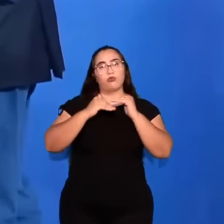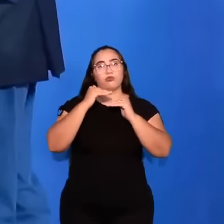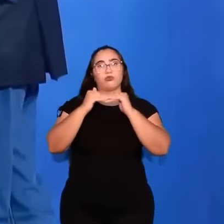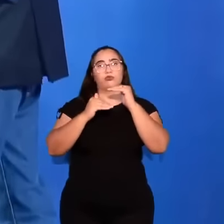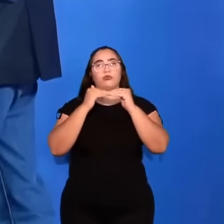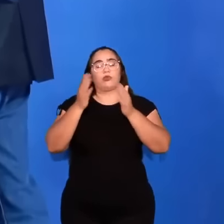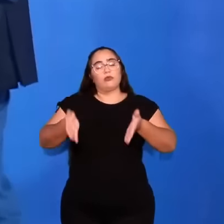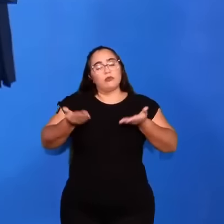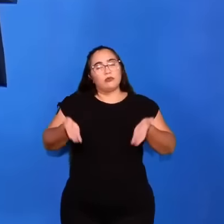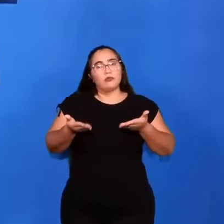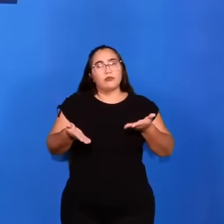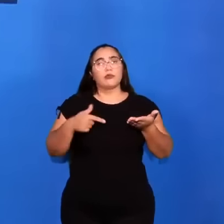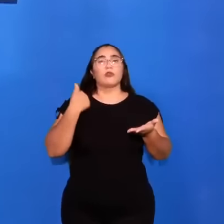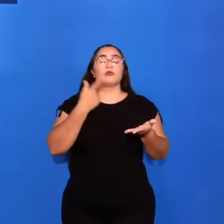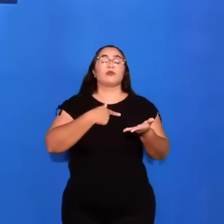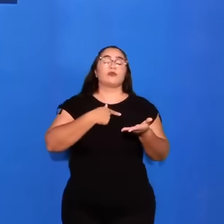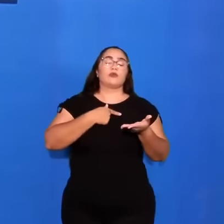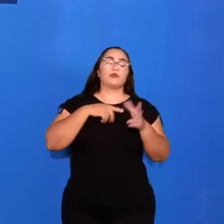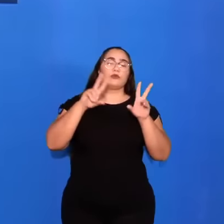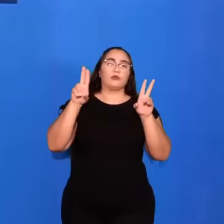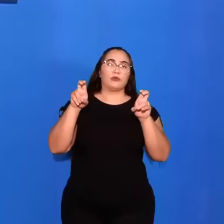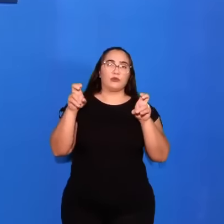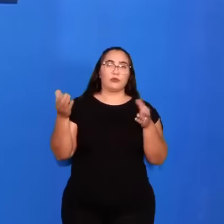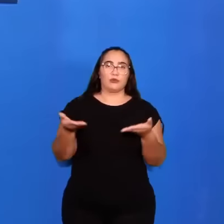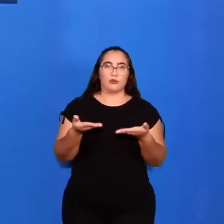cristãos. E é isso que nós vamos ver hoje.